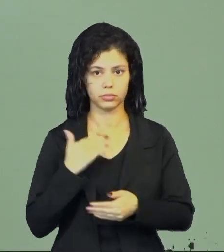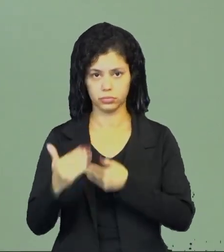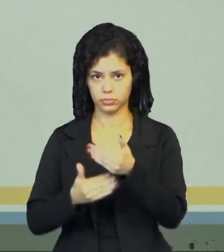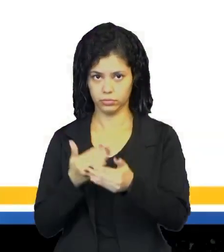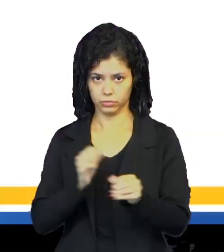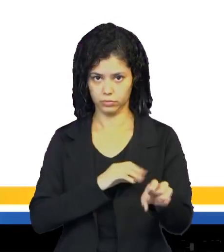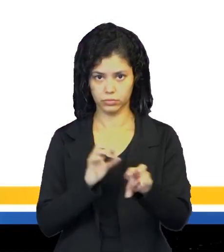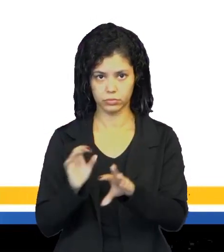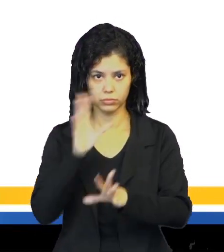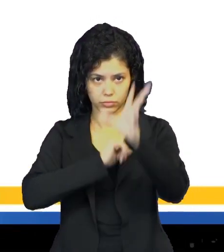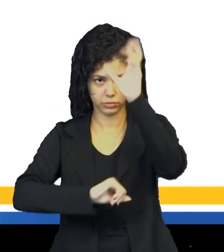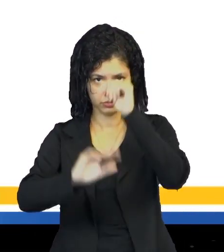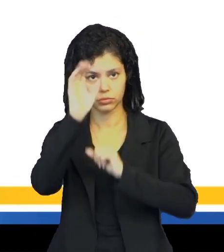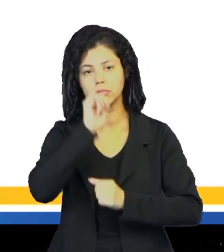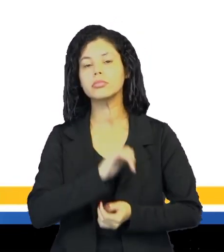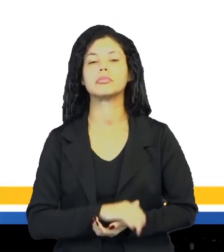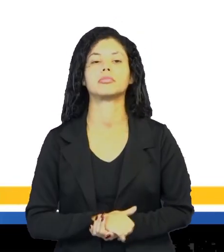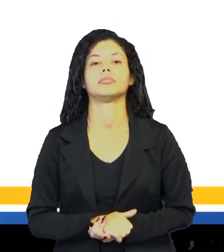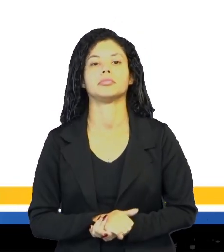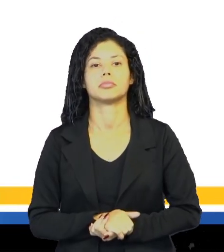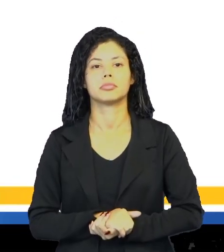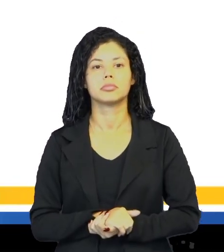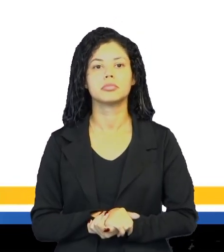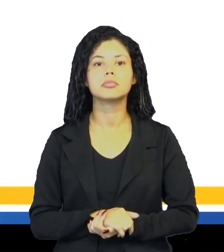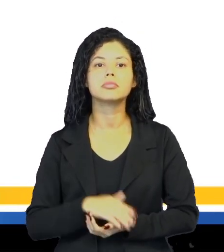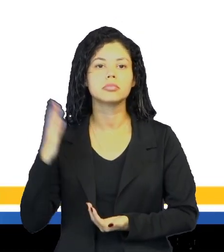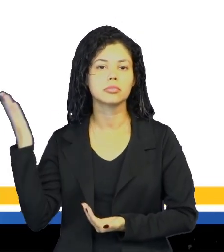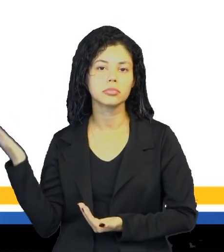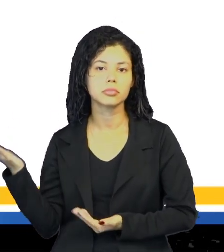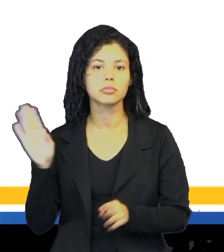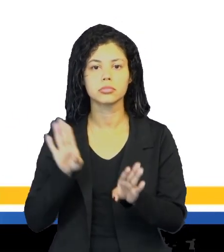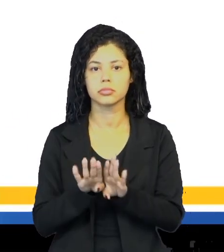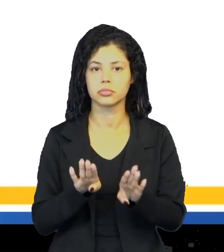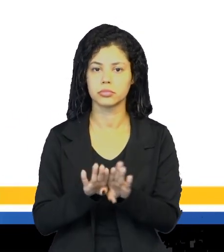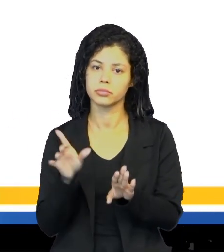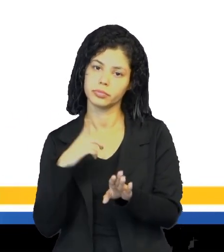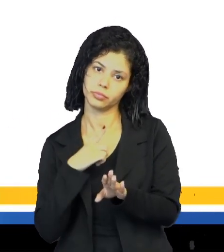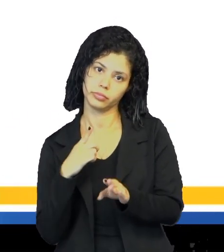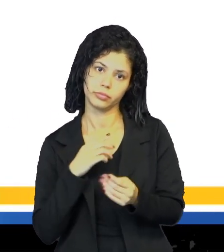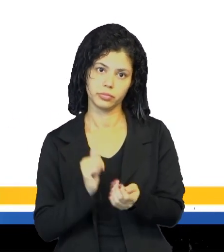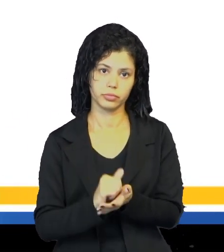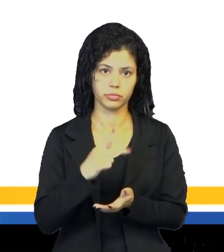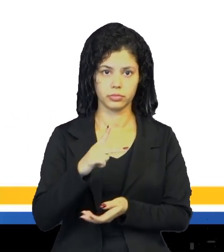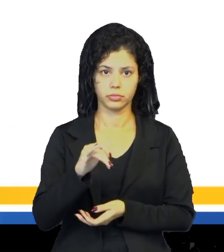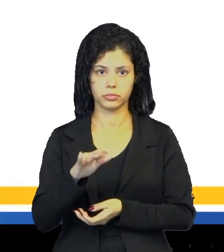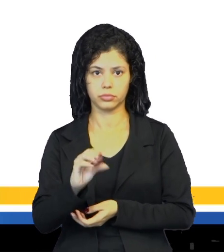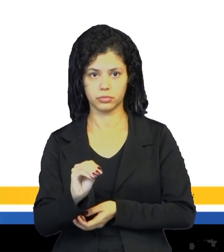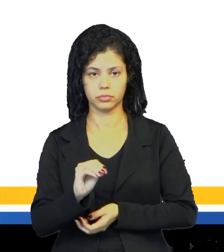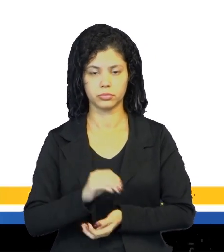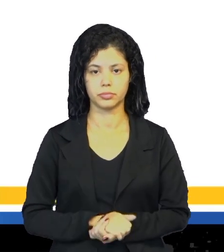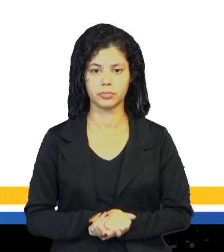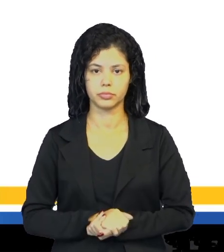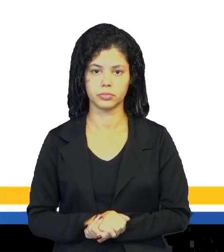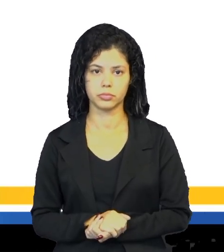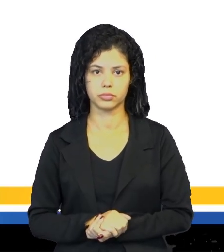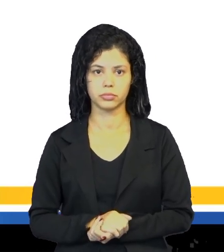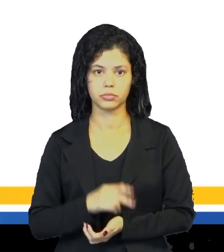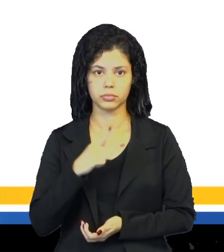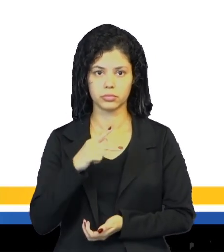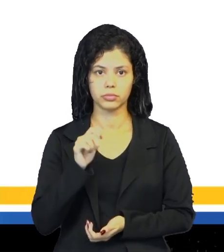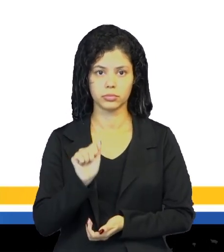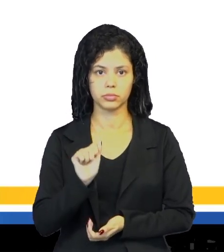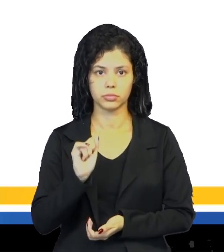processo de ensino e aprendizagem. Nós também temos o pátio, né, o pátio,